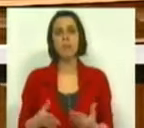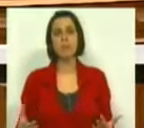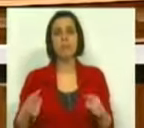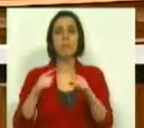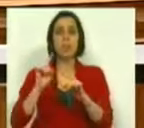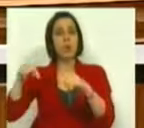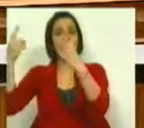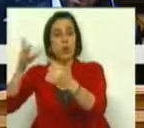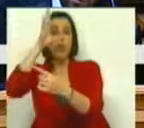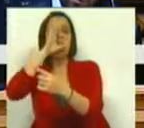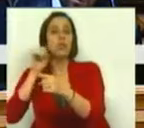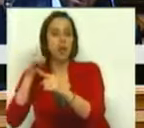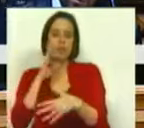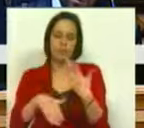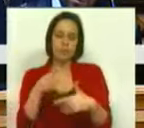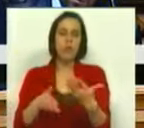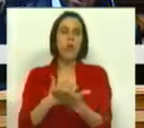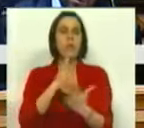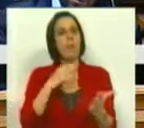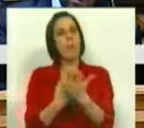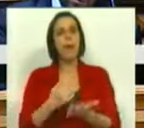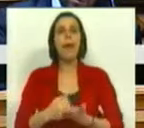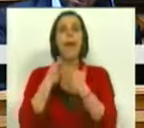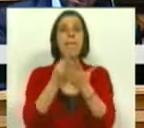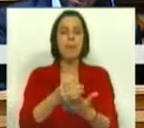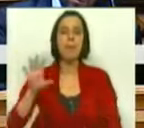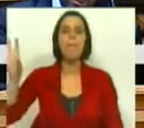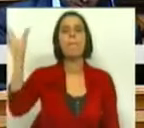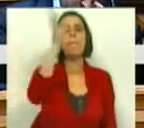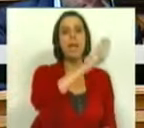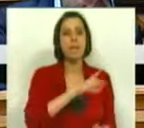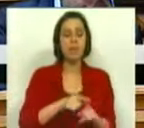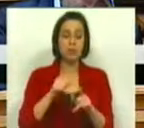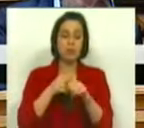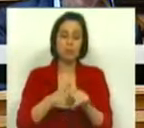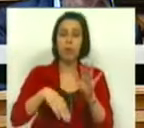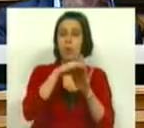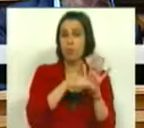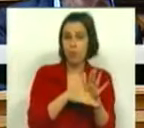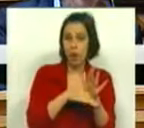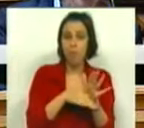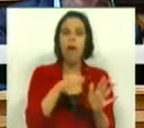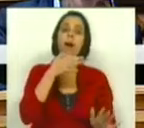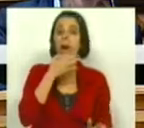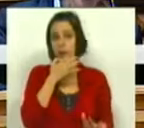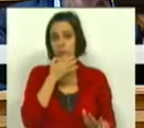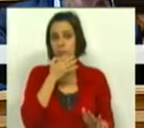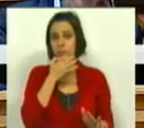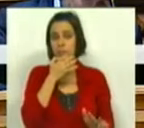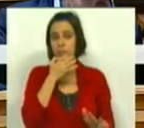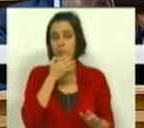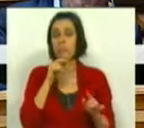que eles, os outros Estados, continuarão a fornecer apoio aos países que estão sobre o programa desde que